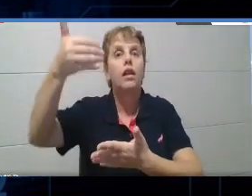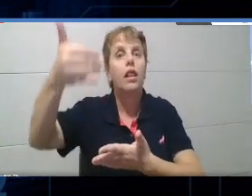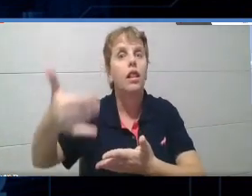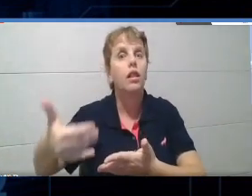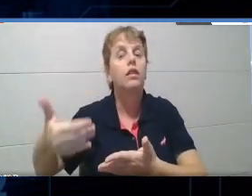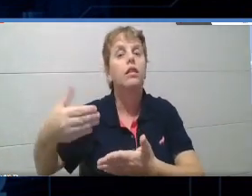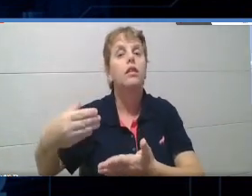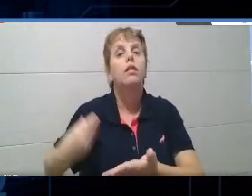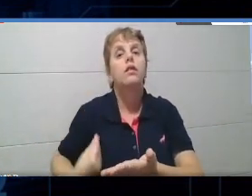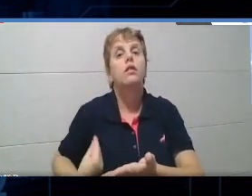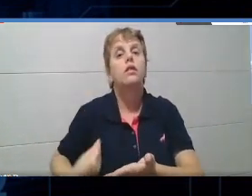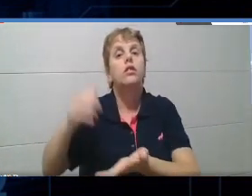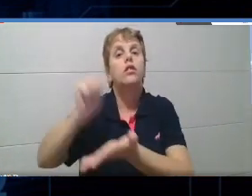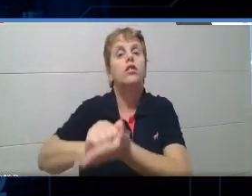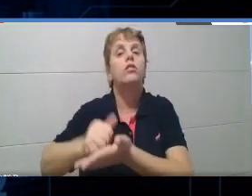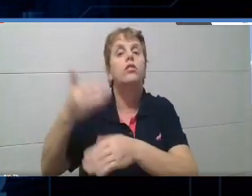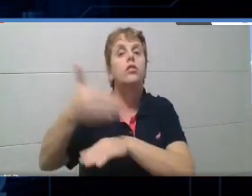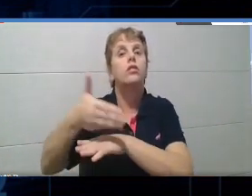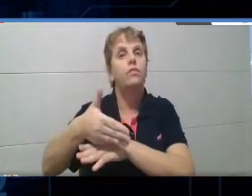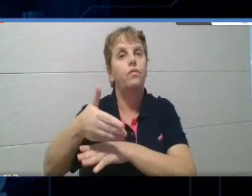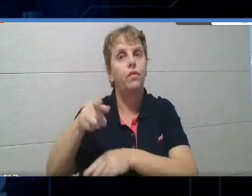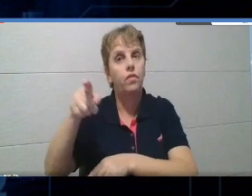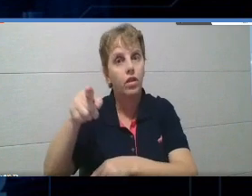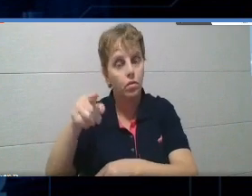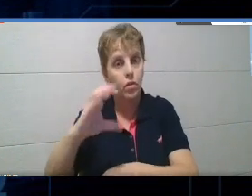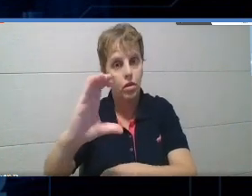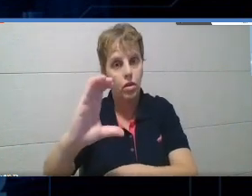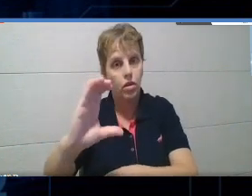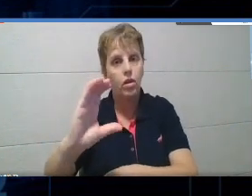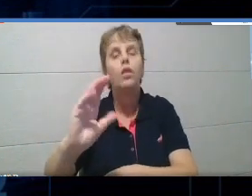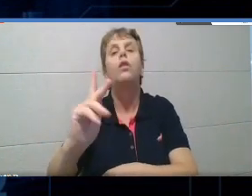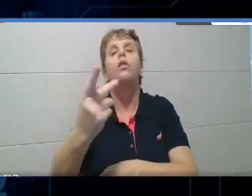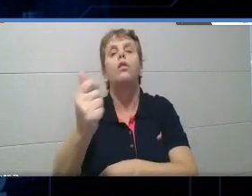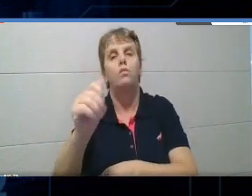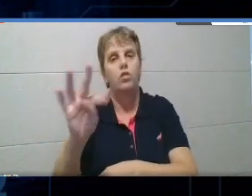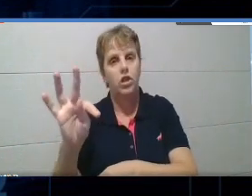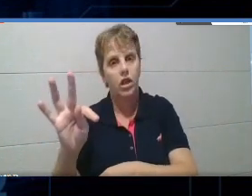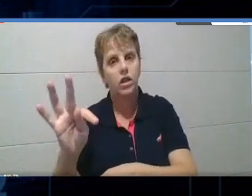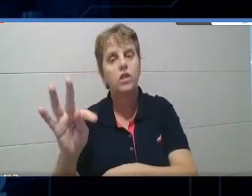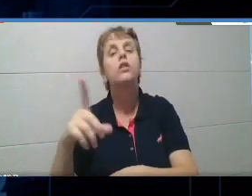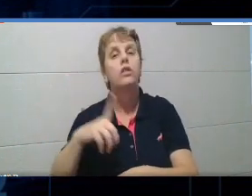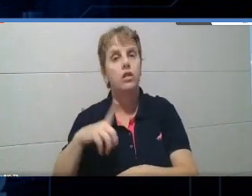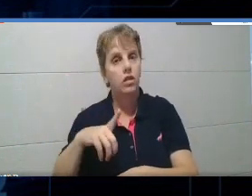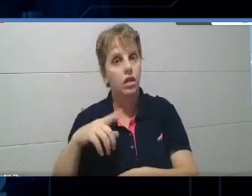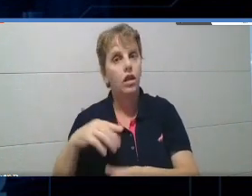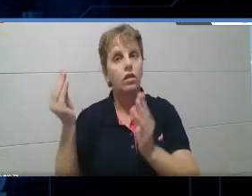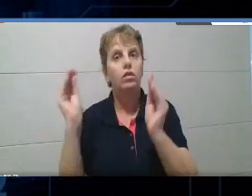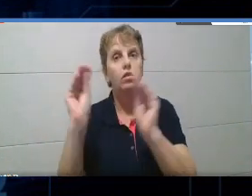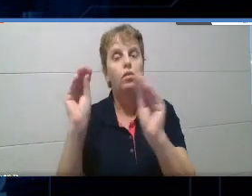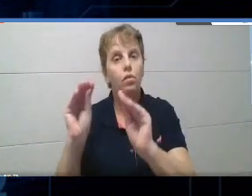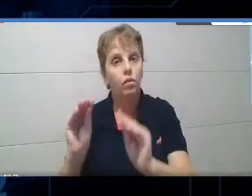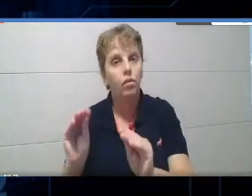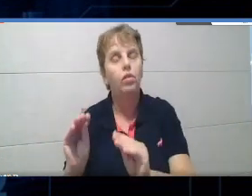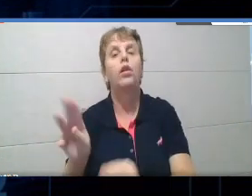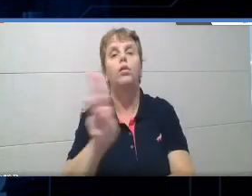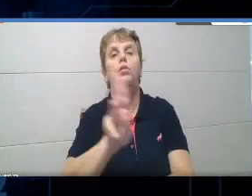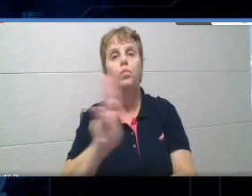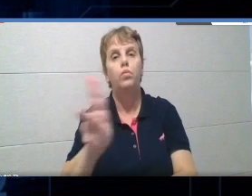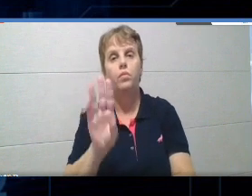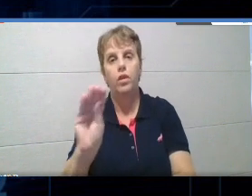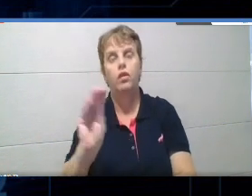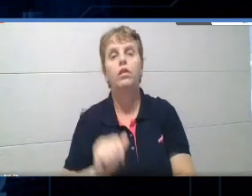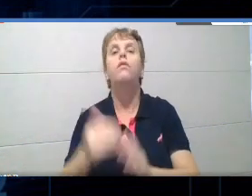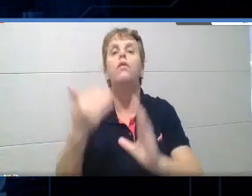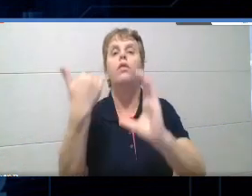colocando no chat ali para que vocês preencham, né, que posteriormente a gente vai estar emitindo certificado e encaminhando por e-mail